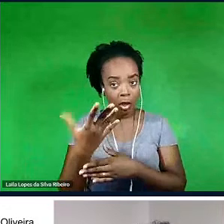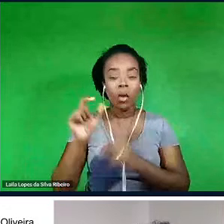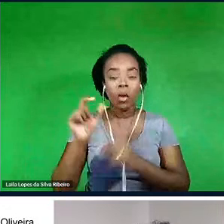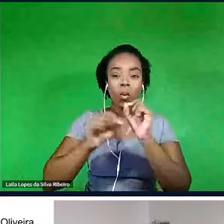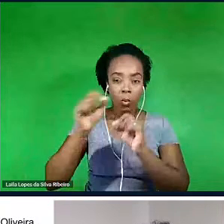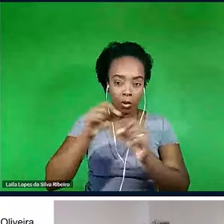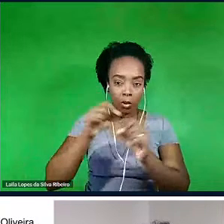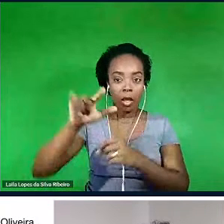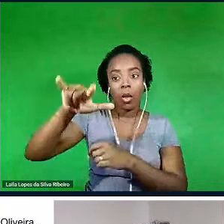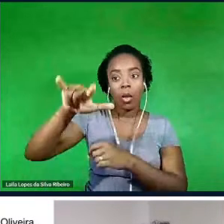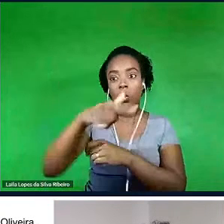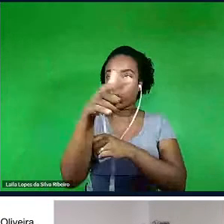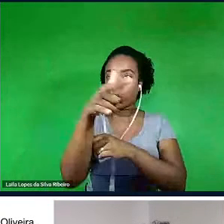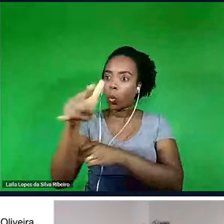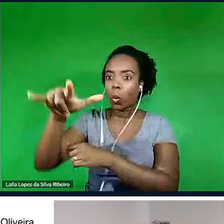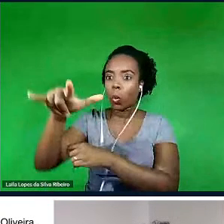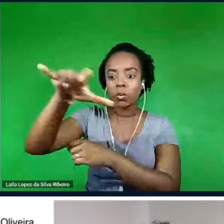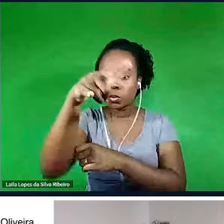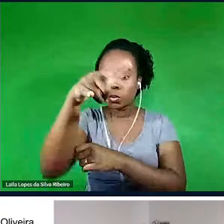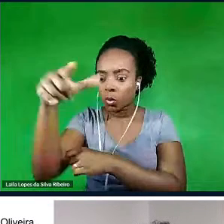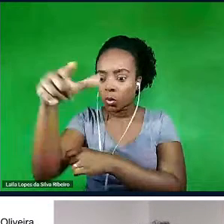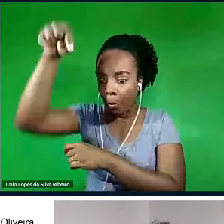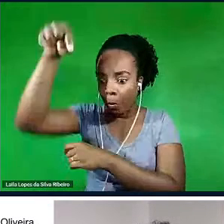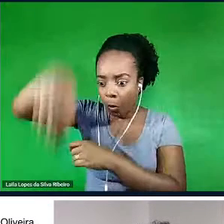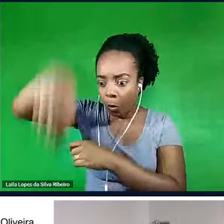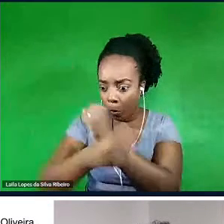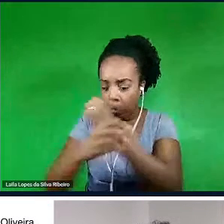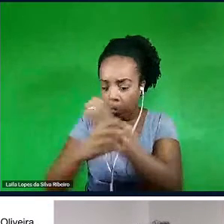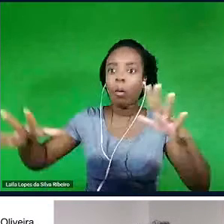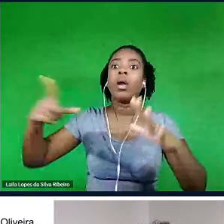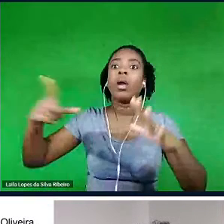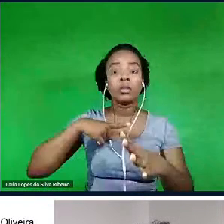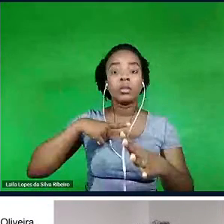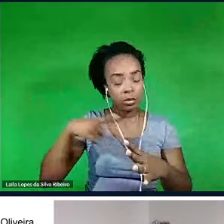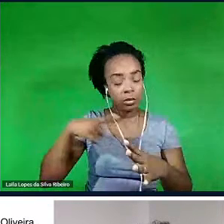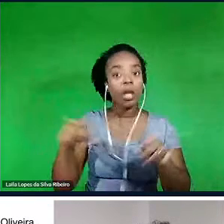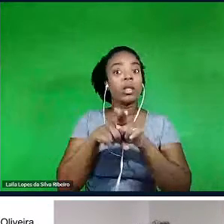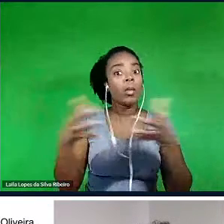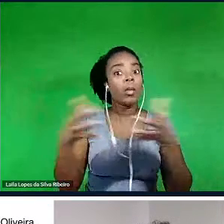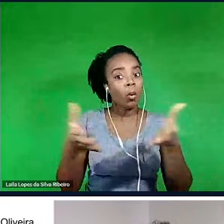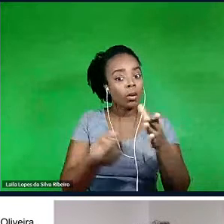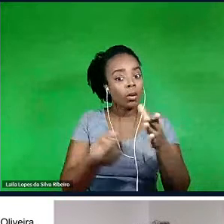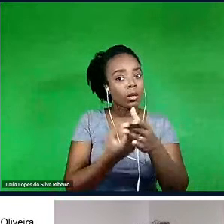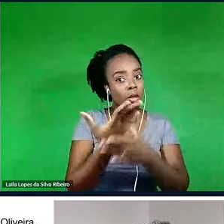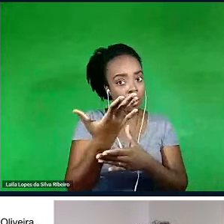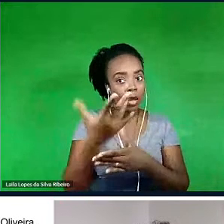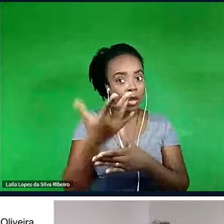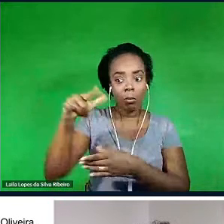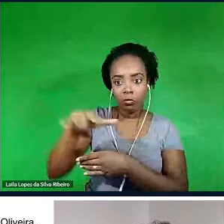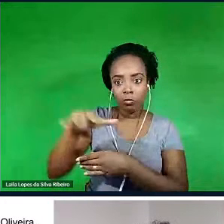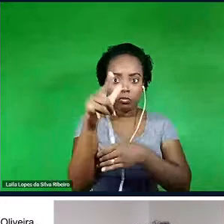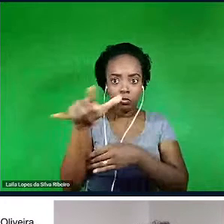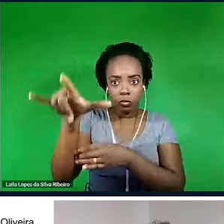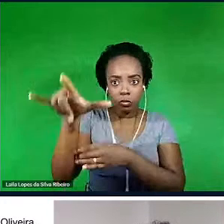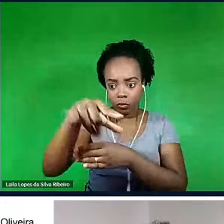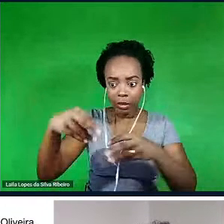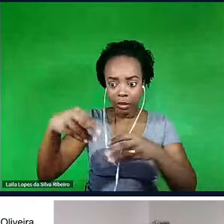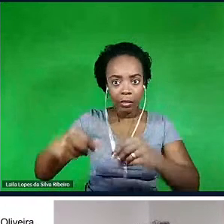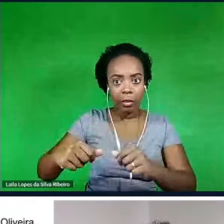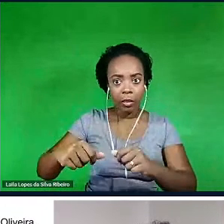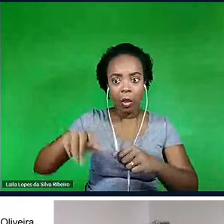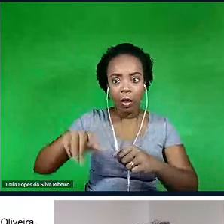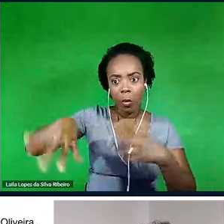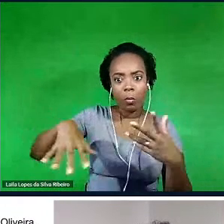terra e, então, abre uma outra dimensão também para esse desejo bélico que existe na